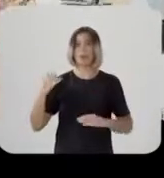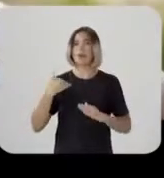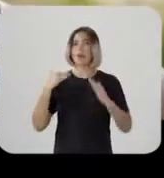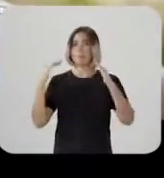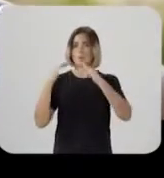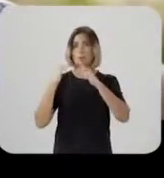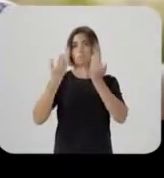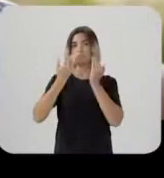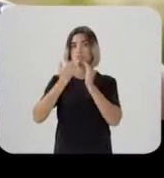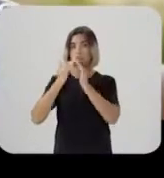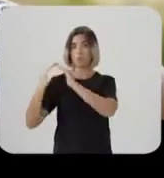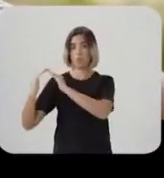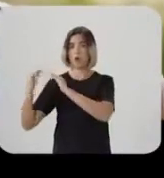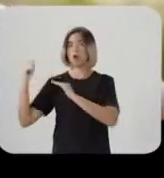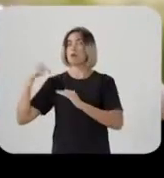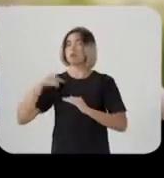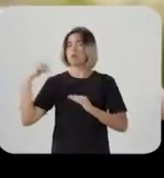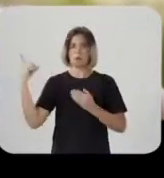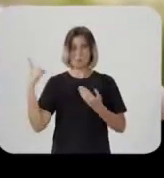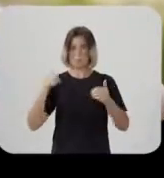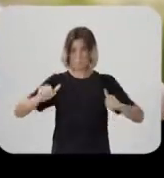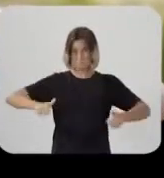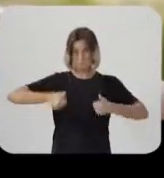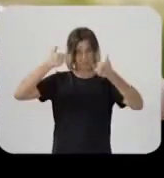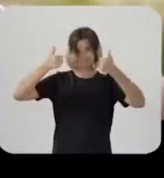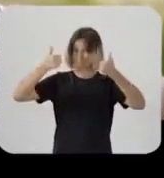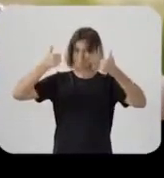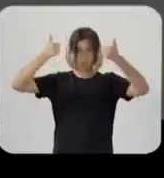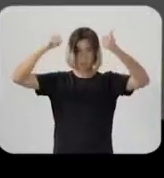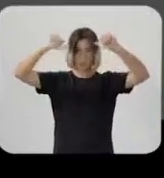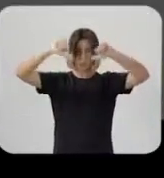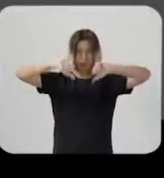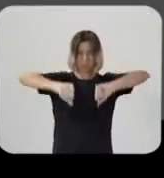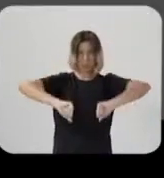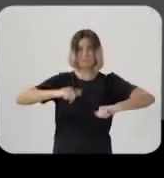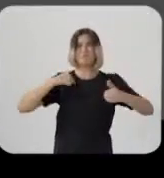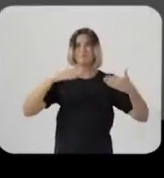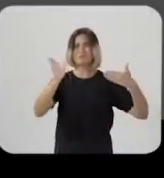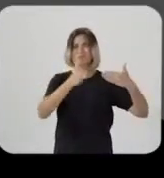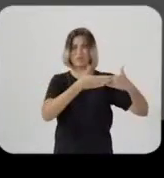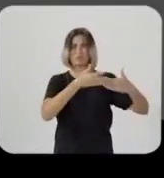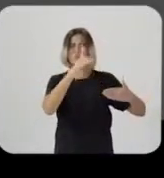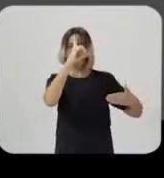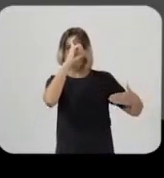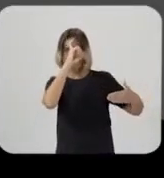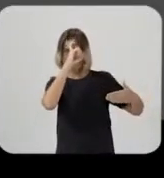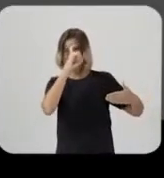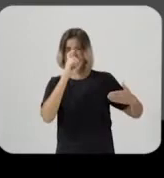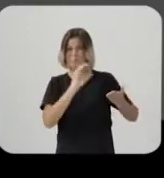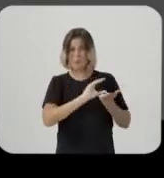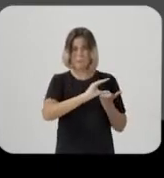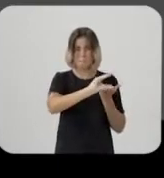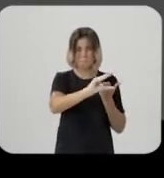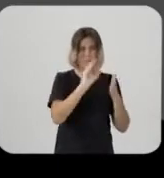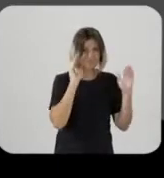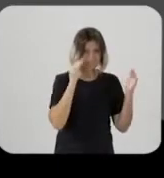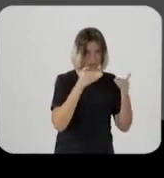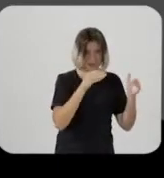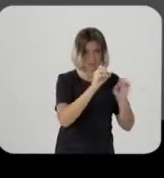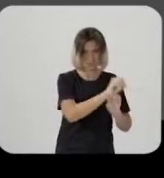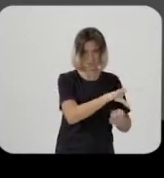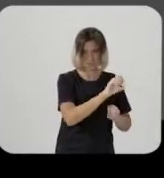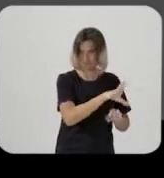comunidade que a gente mora não teve melhoria nenhuma com o governo do PT. O PT chegou a fechar o hospital, não investiu o mínimo